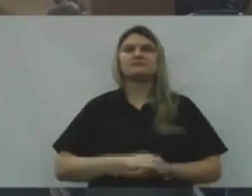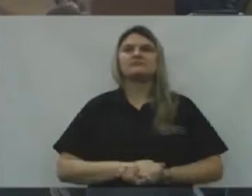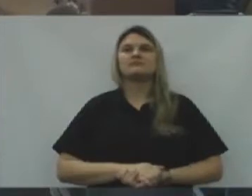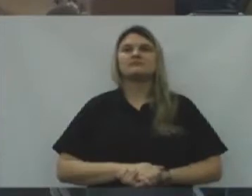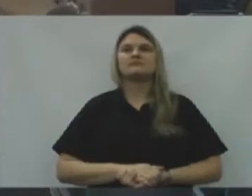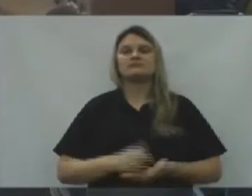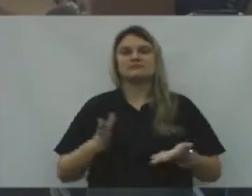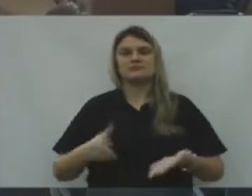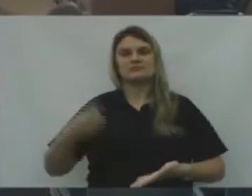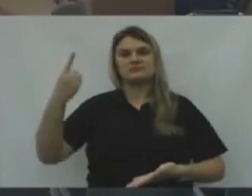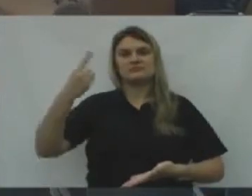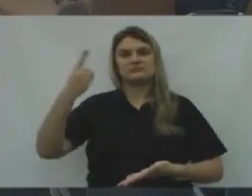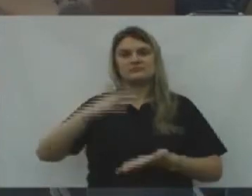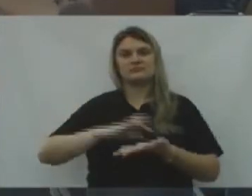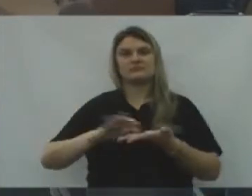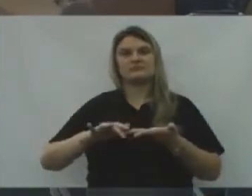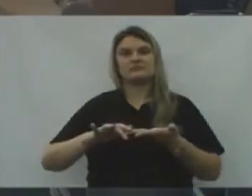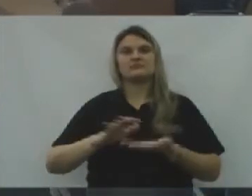Hoje nosso primeiro secretário.